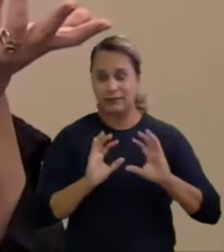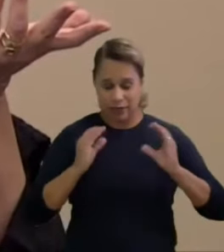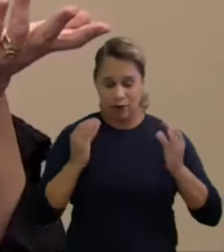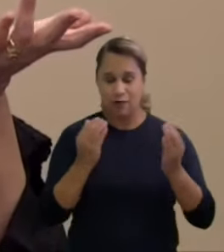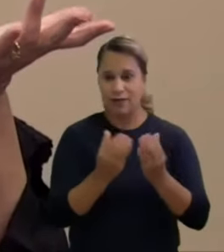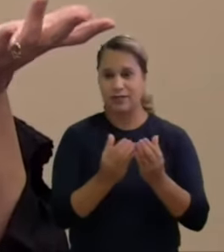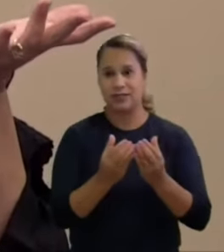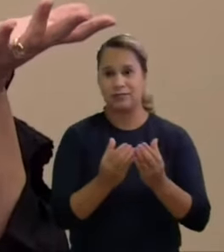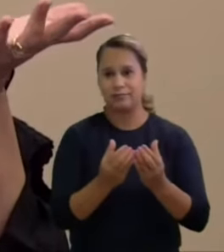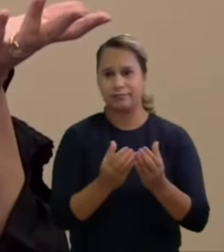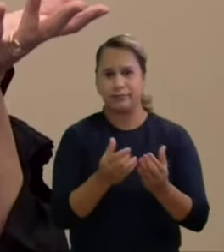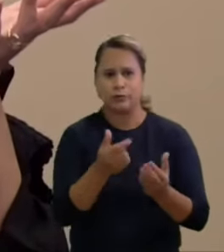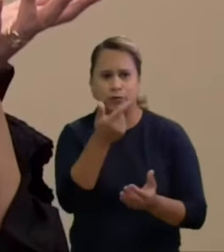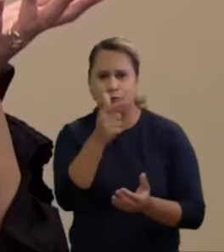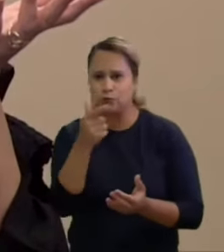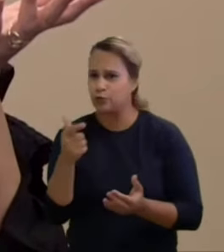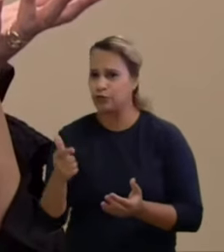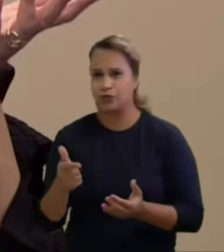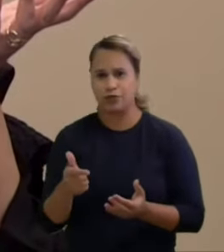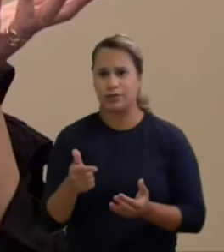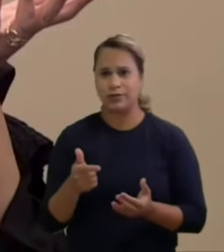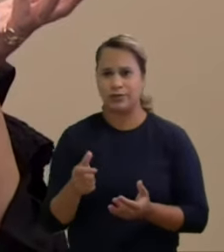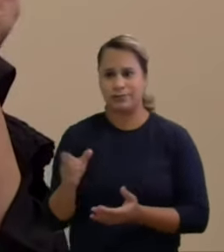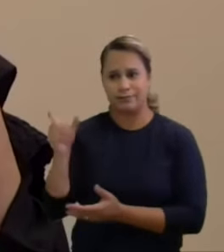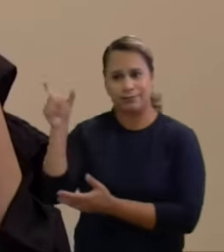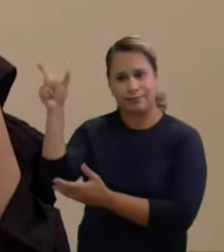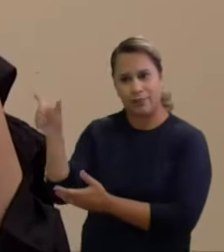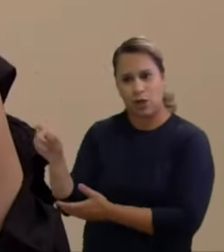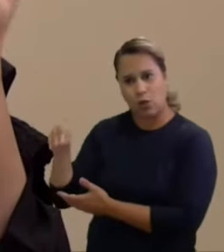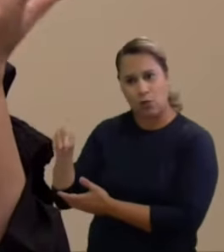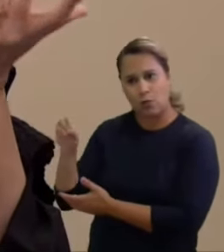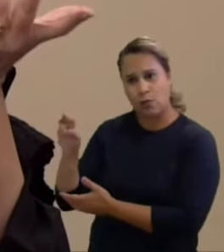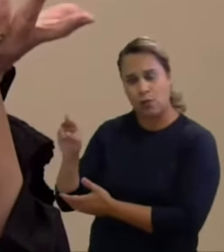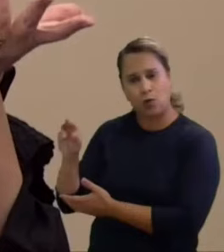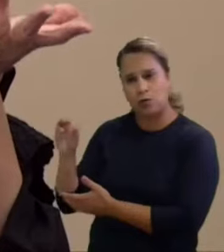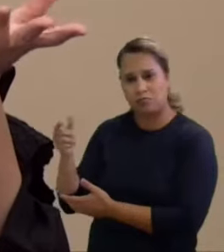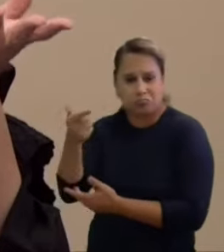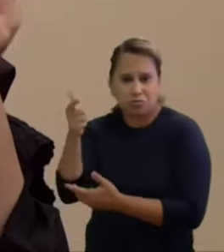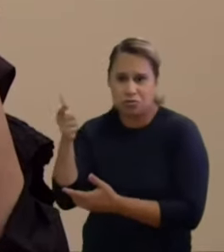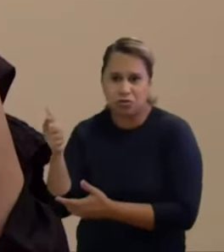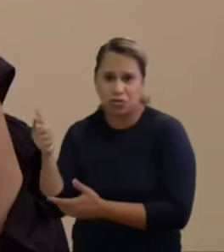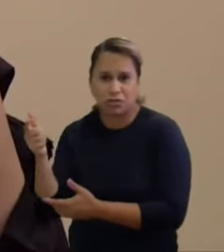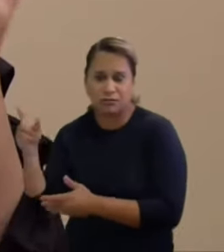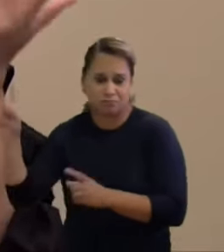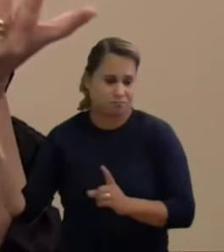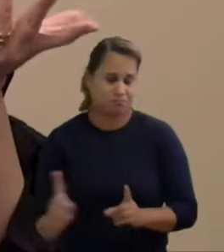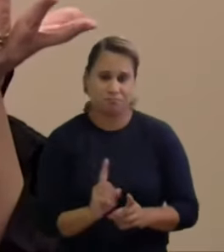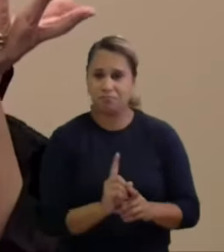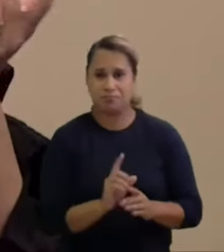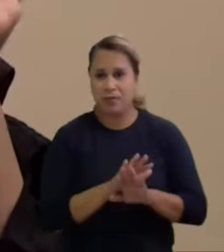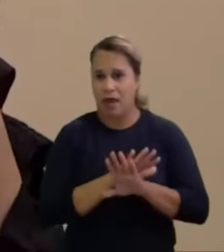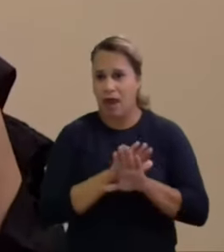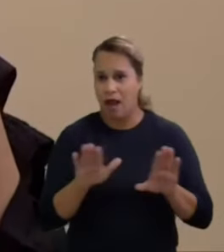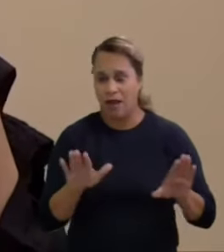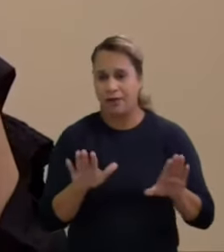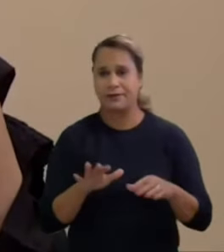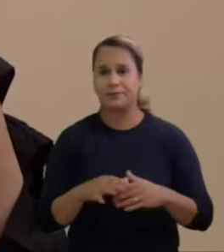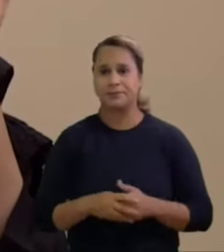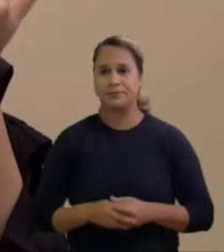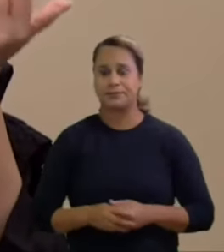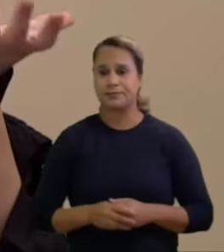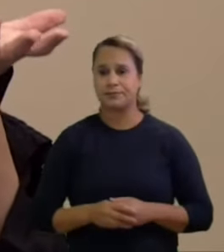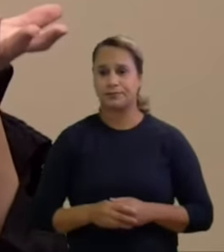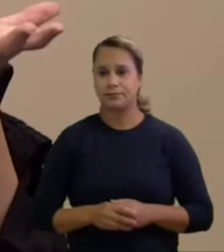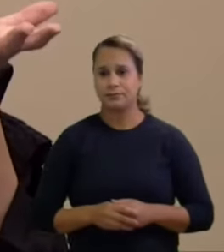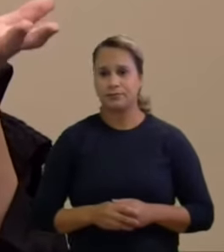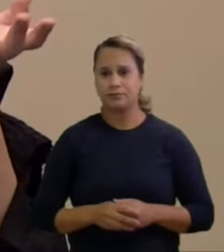já não existia mais nem o Sérgio Moro filiado naquele partido, no referido contrato preliminar não há qualquer menção a Sérgio Moro, tampouco